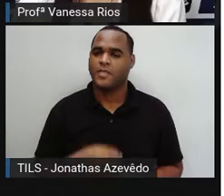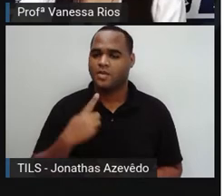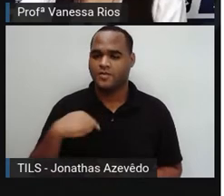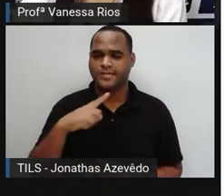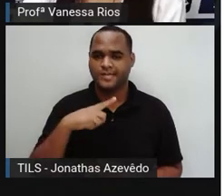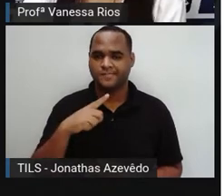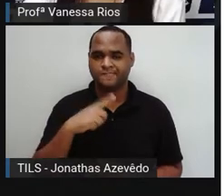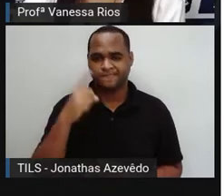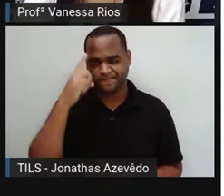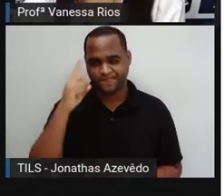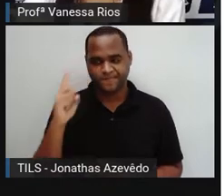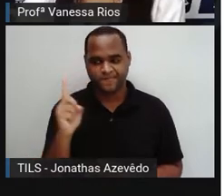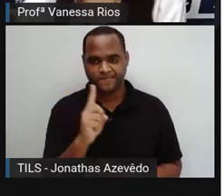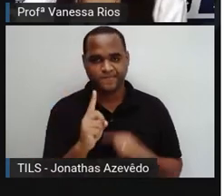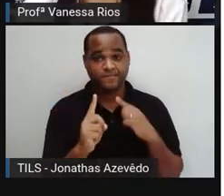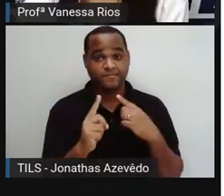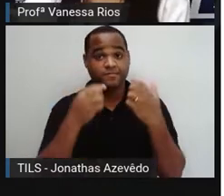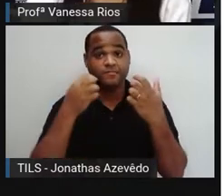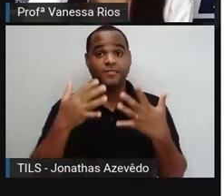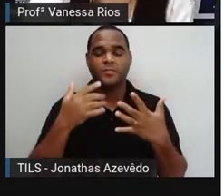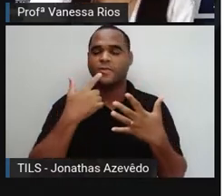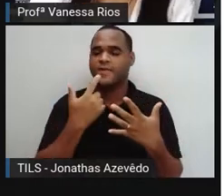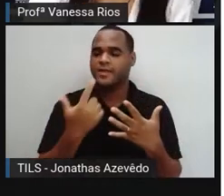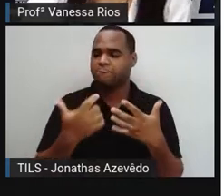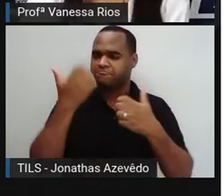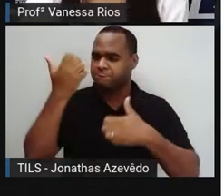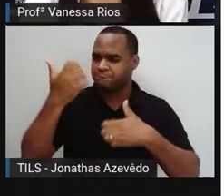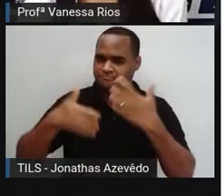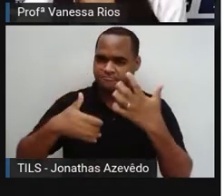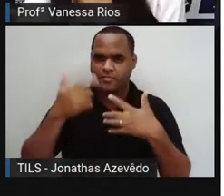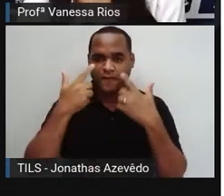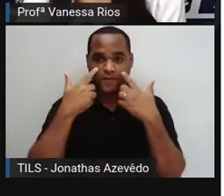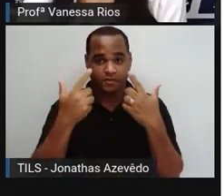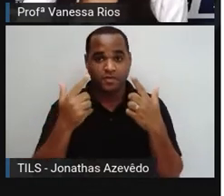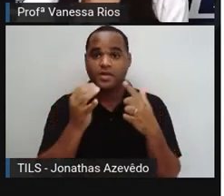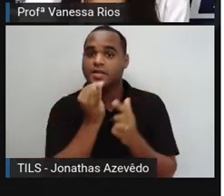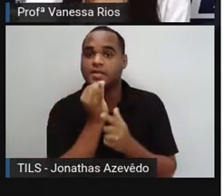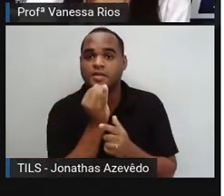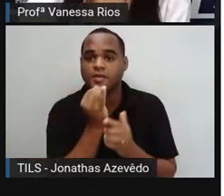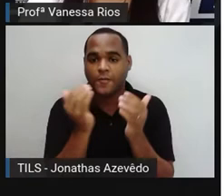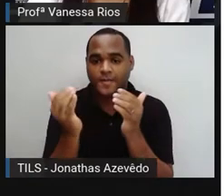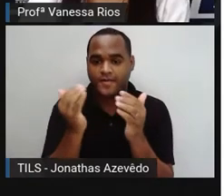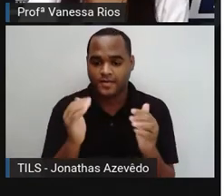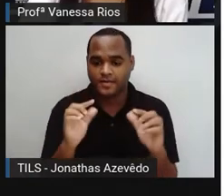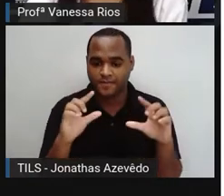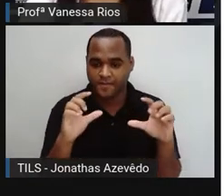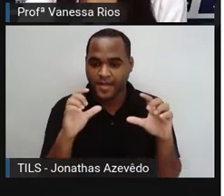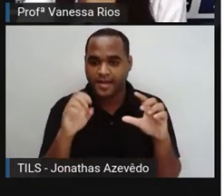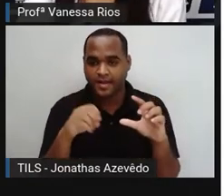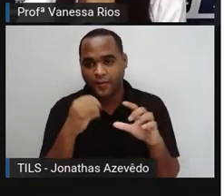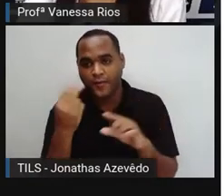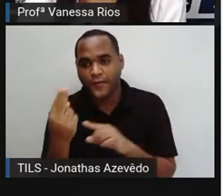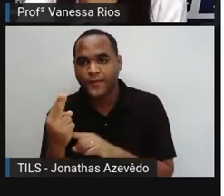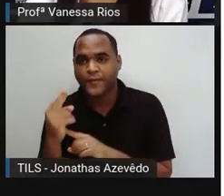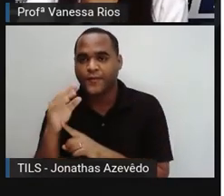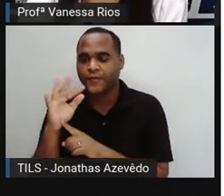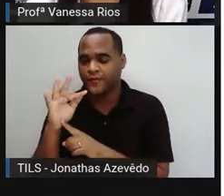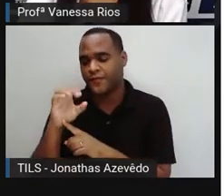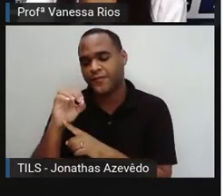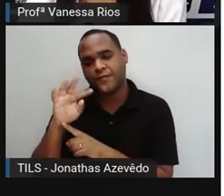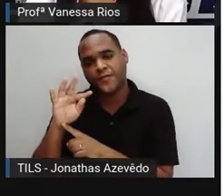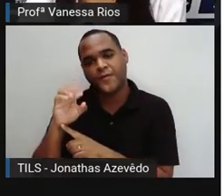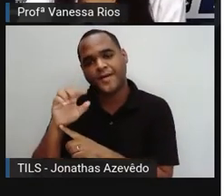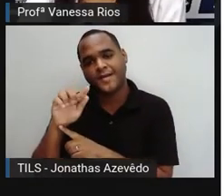volta revisando algo que a gente já viu quando se compara retrato e fotografia. E é importante a gente